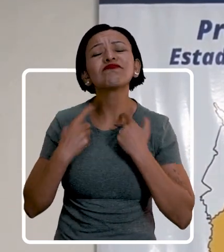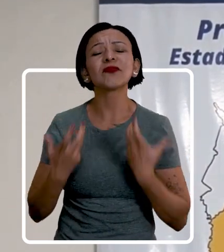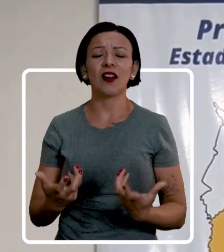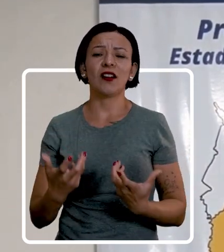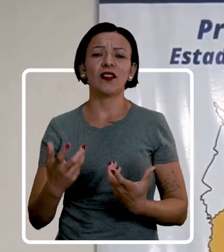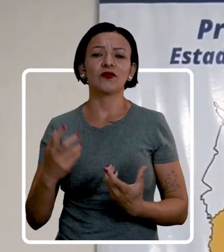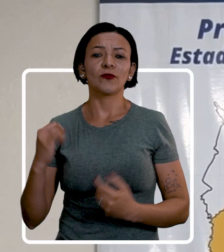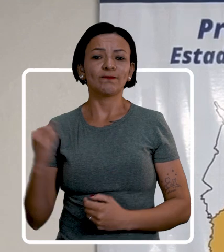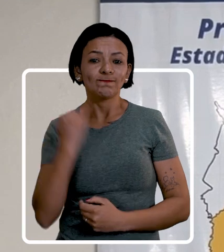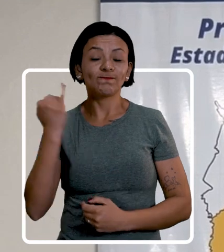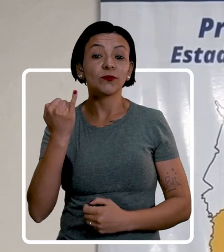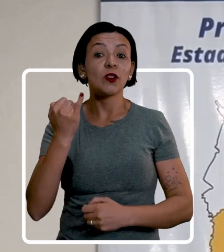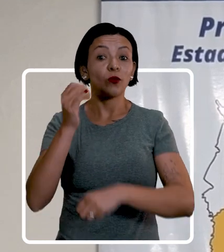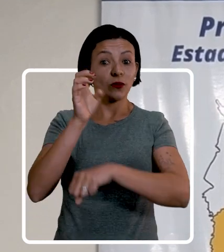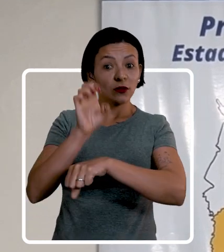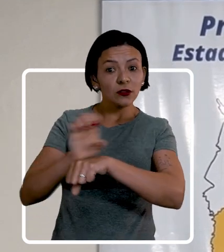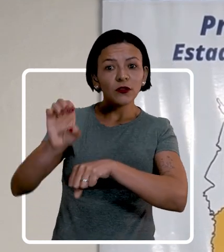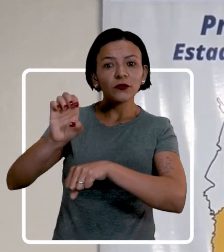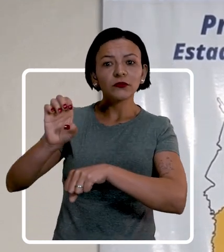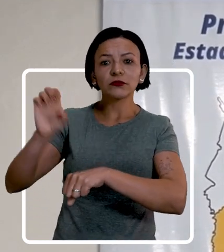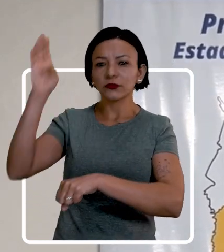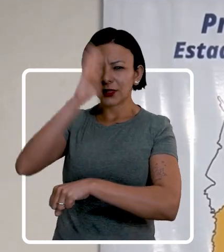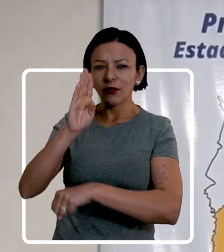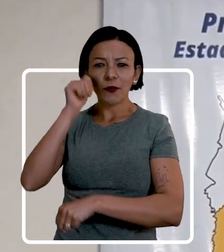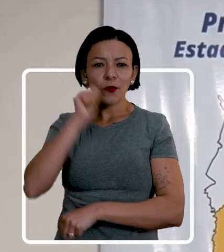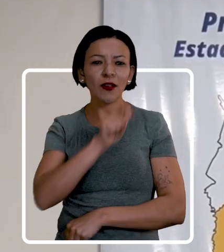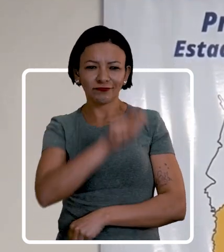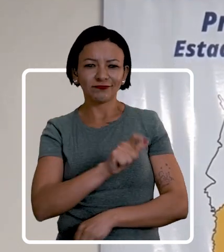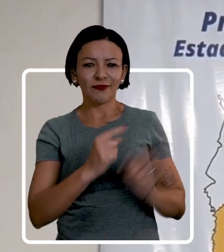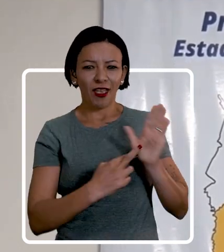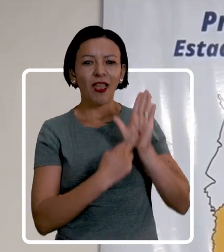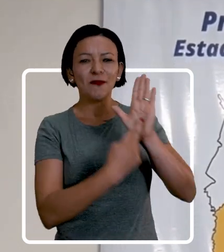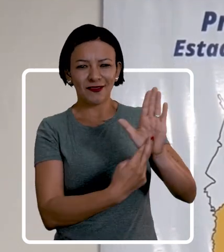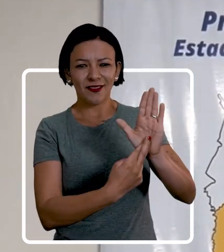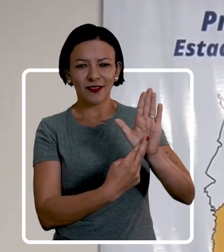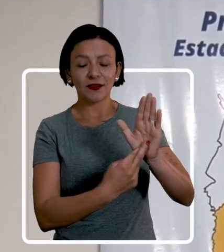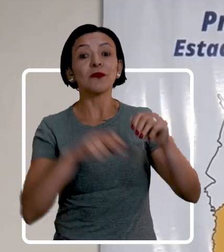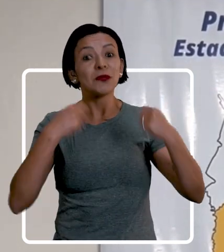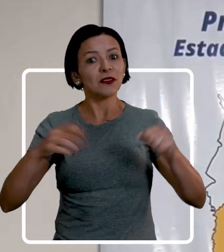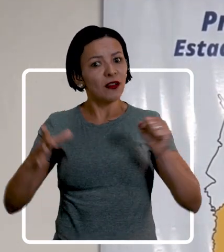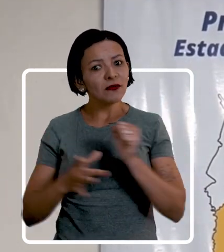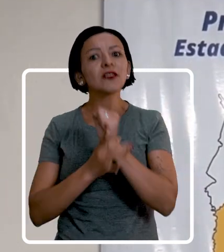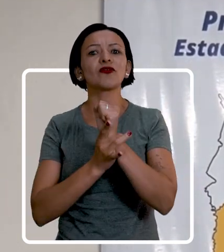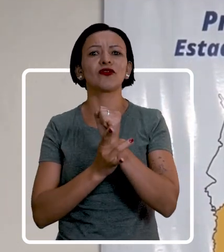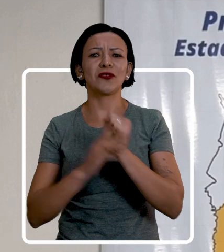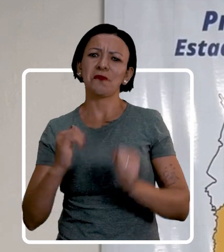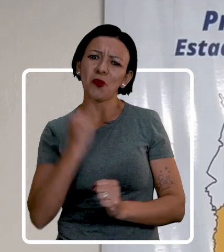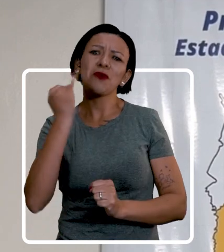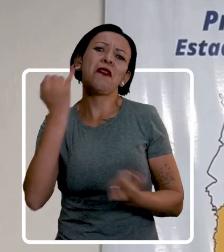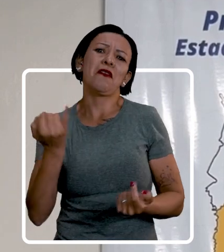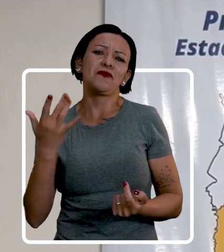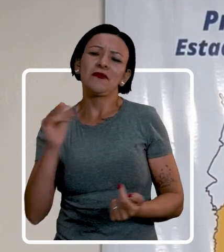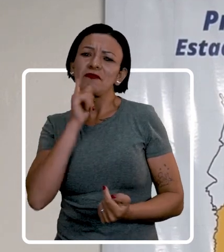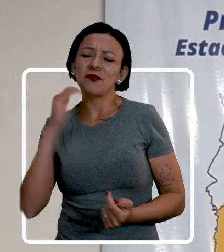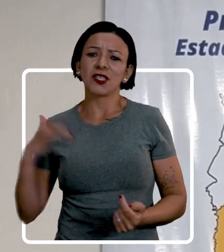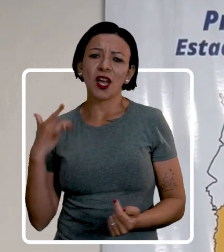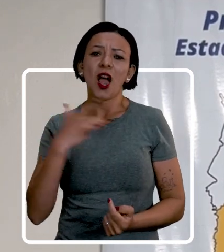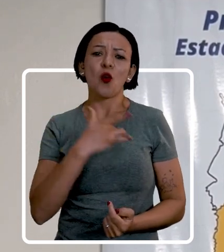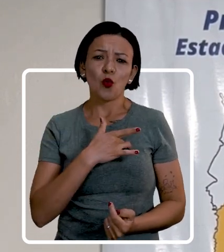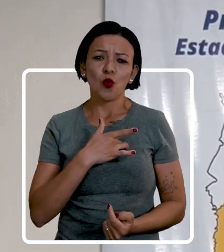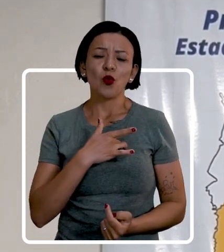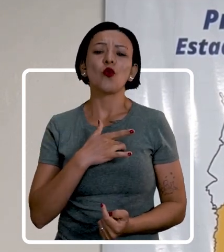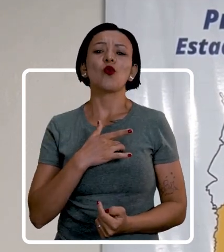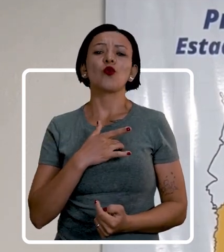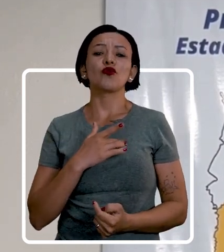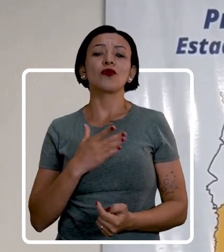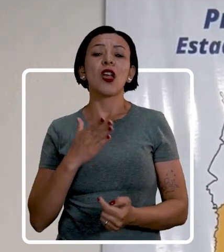é. E o Estado brasileiro, e está aqui a nossa defensora, Estado brasileiro tem que garantir. Tem que garantir saúde, tem que garantir